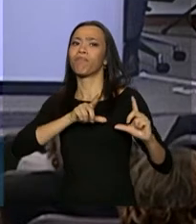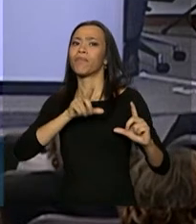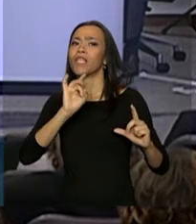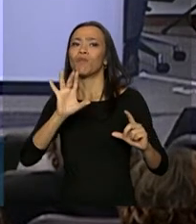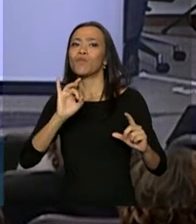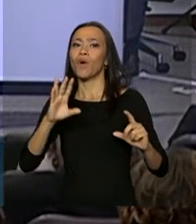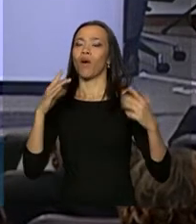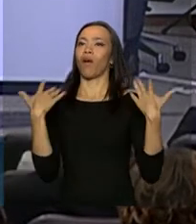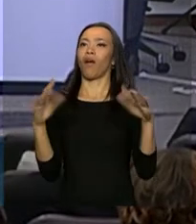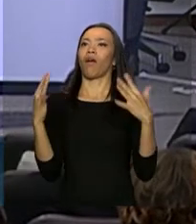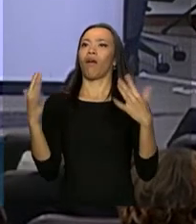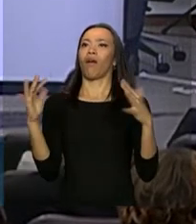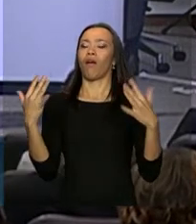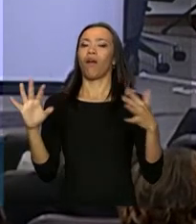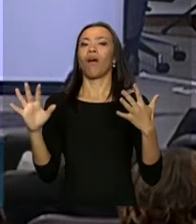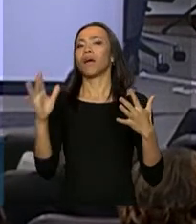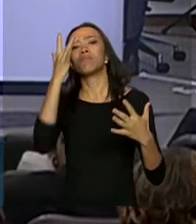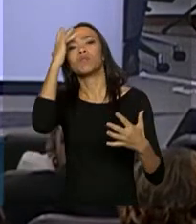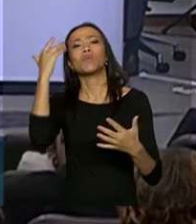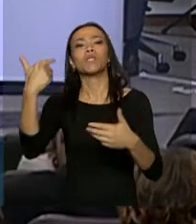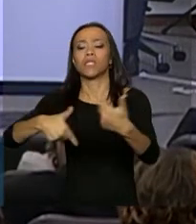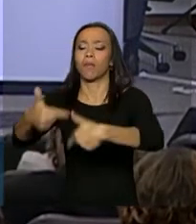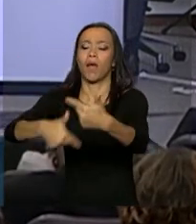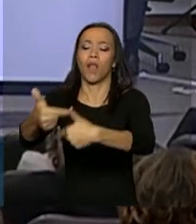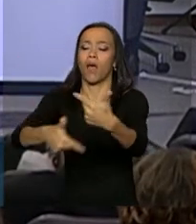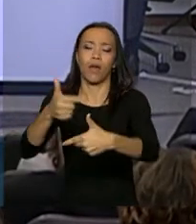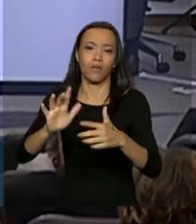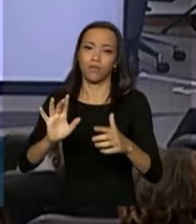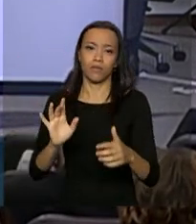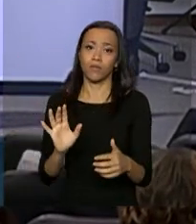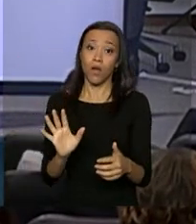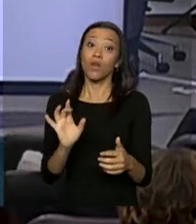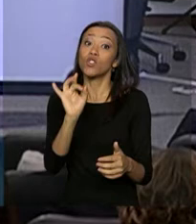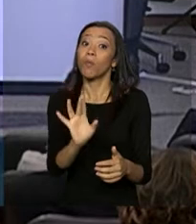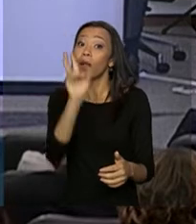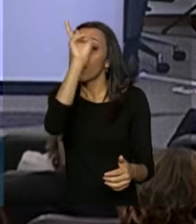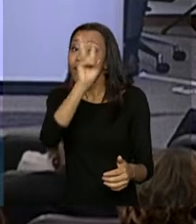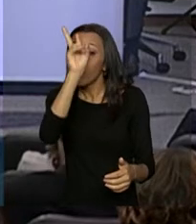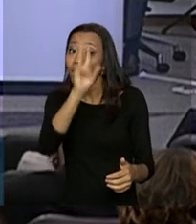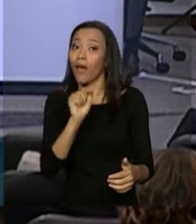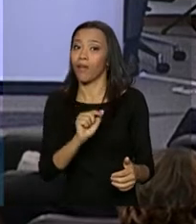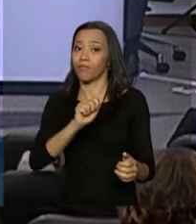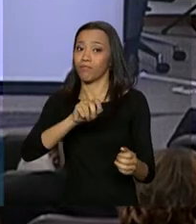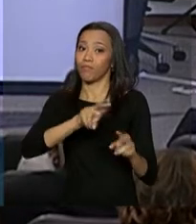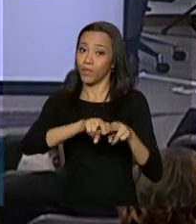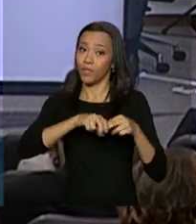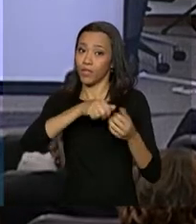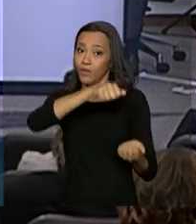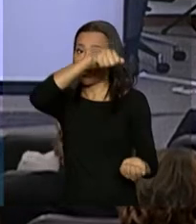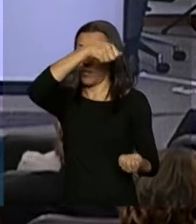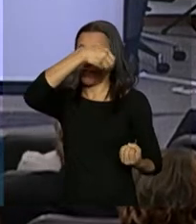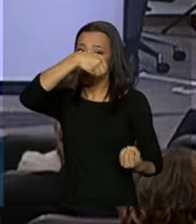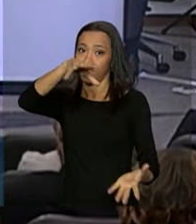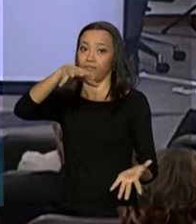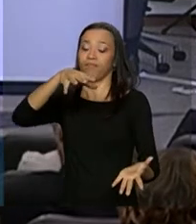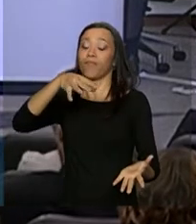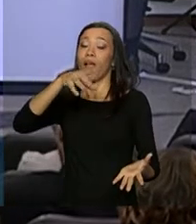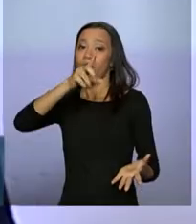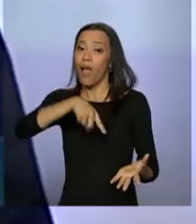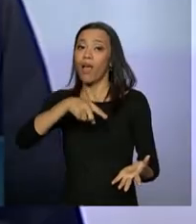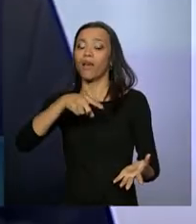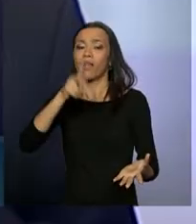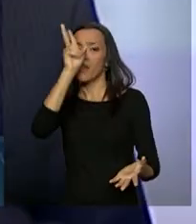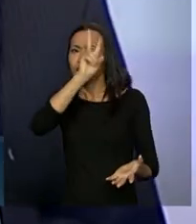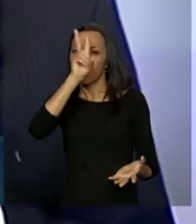homenagear apenas aqueles que trabalharam nessa ação, mas para lembrar. Para lembrar. Para que é